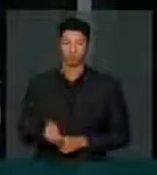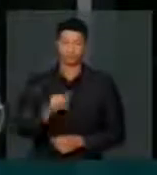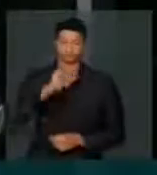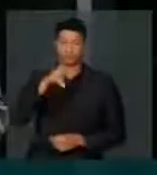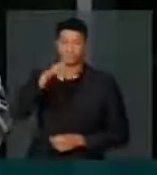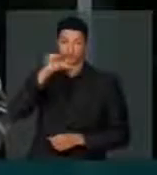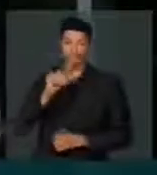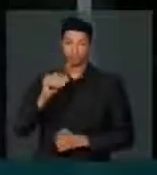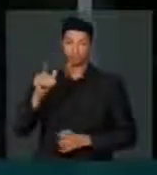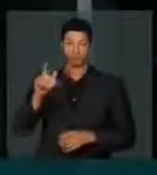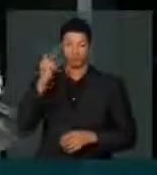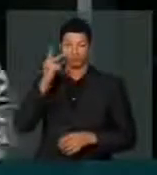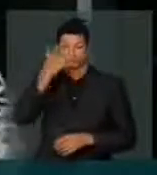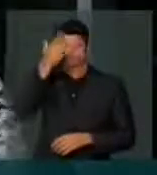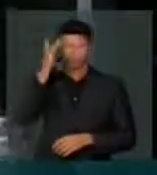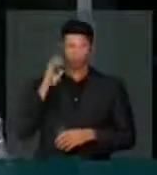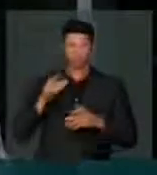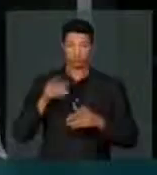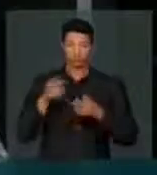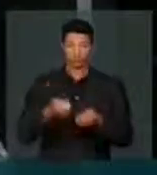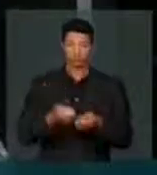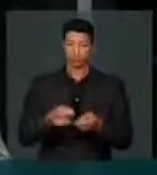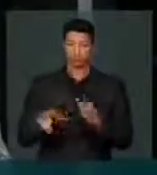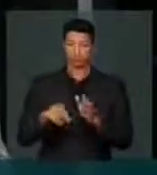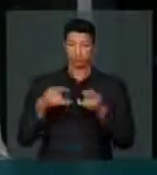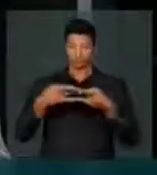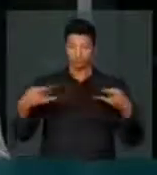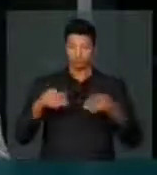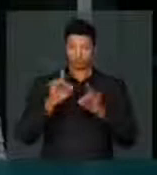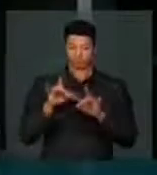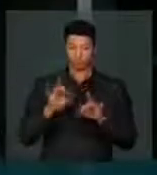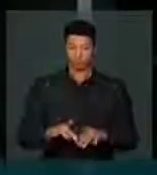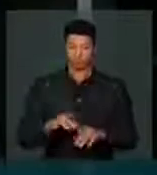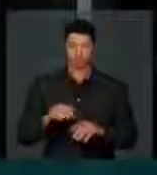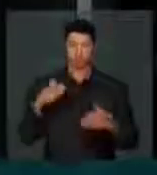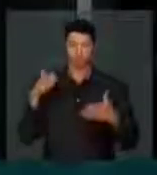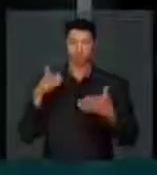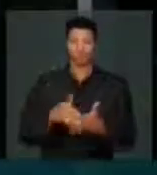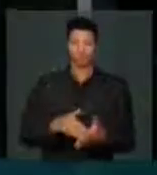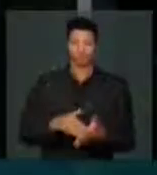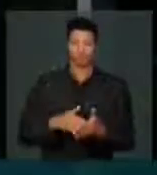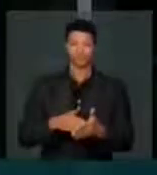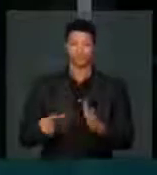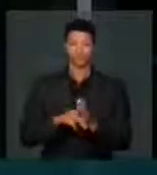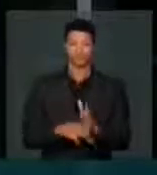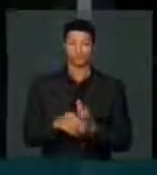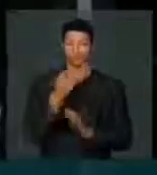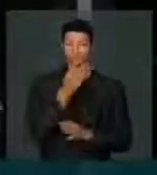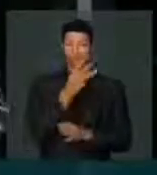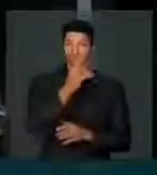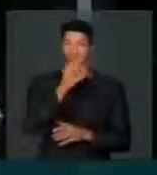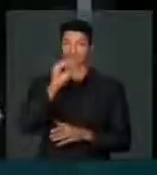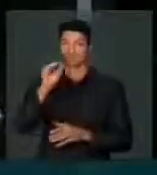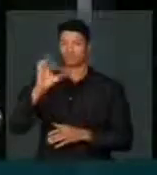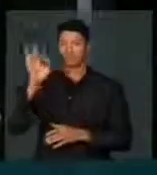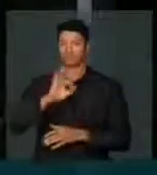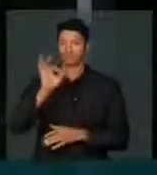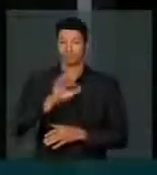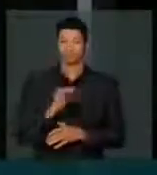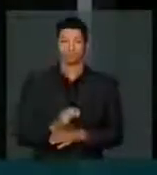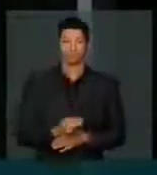os juros ao consumidor no cartão de crédito e no cheque especial ultrapassem a barreira dos 300%.